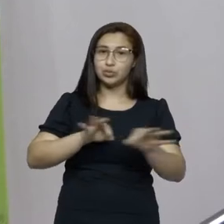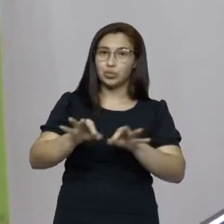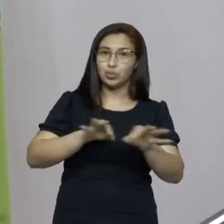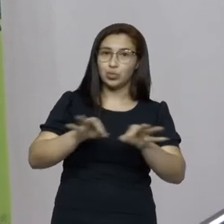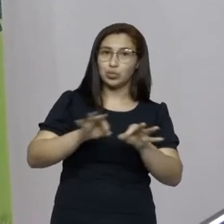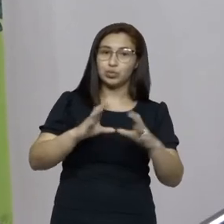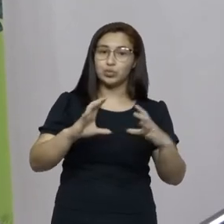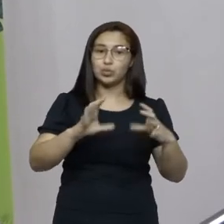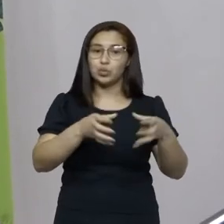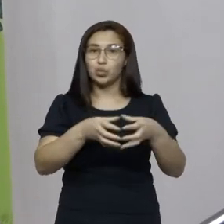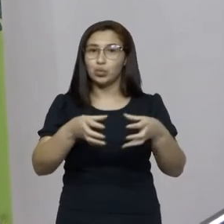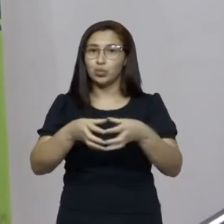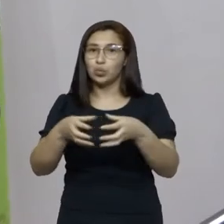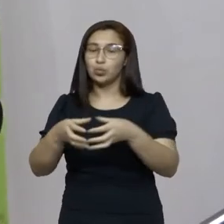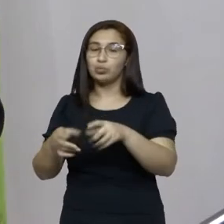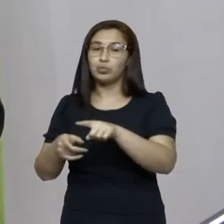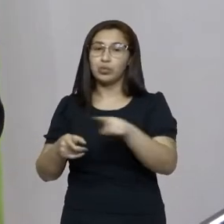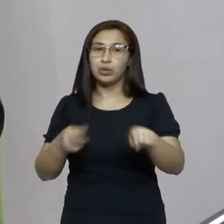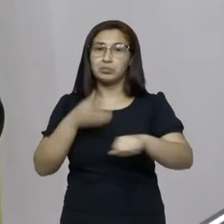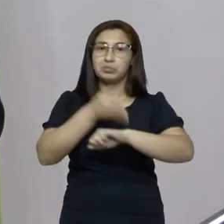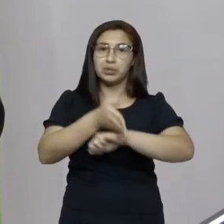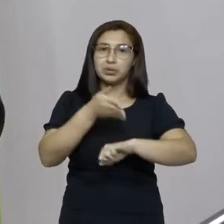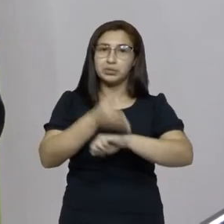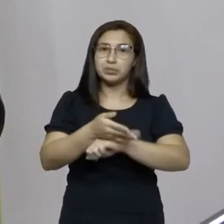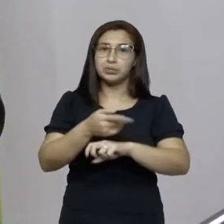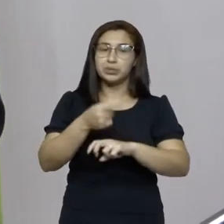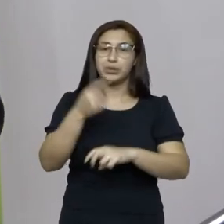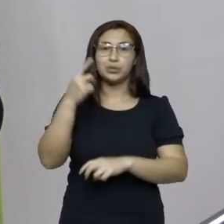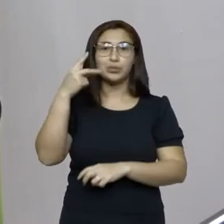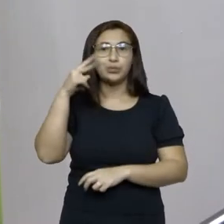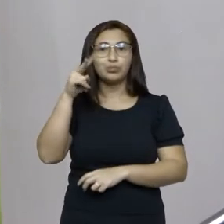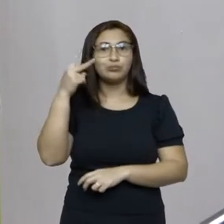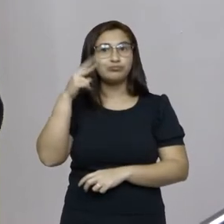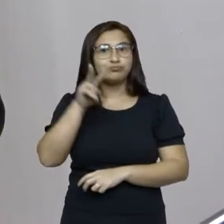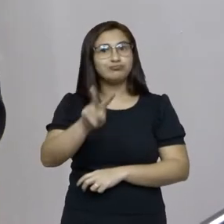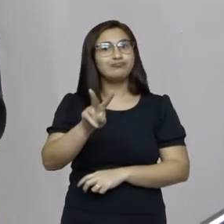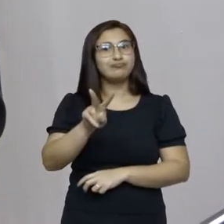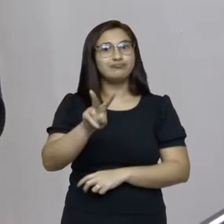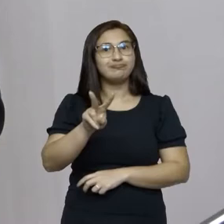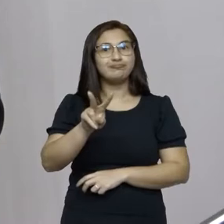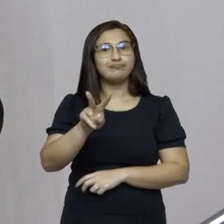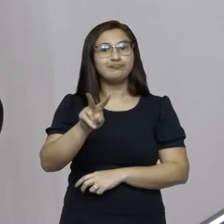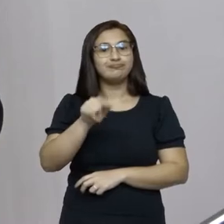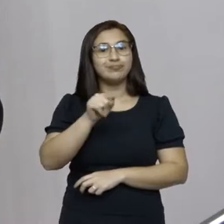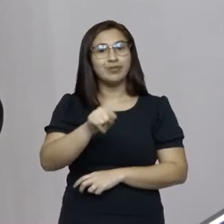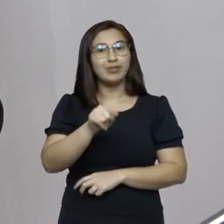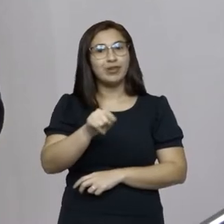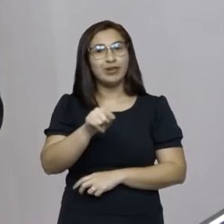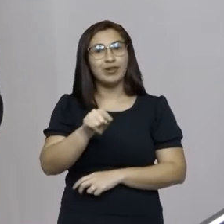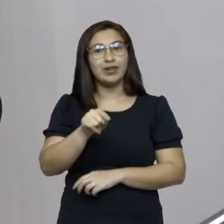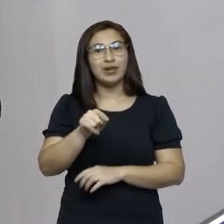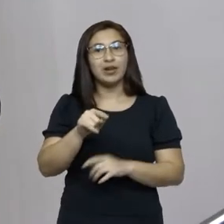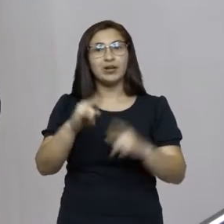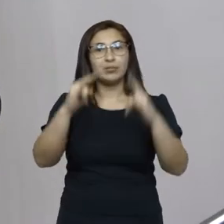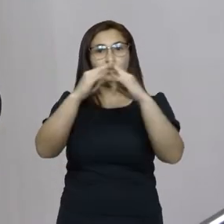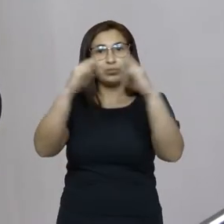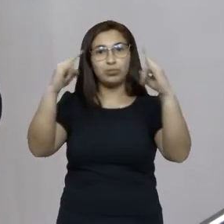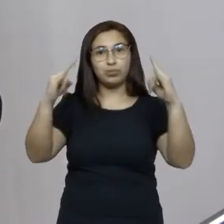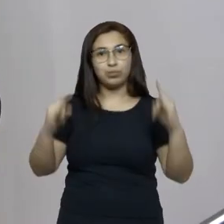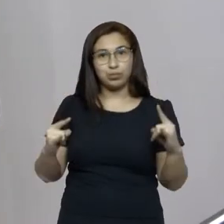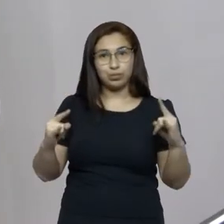participaram os dois dias da feira de produtos